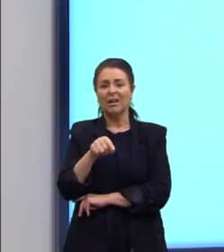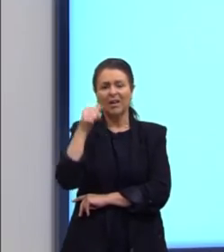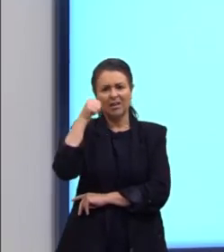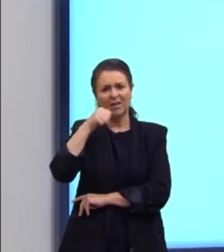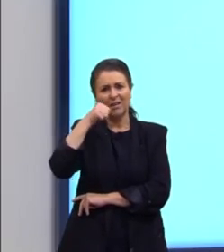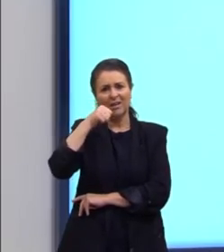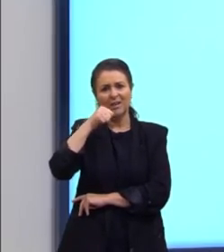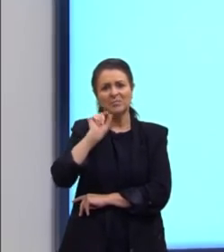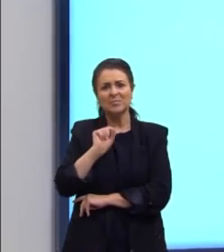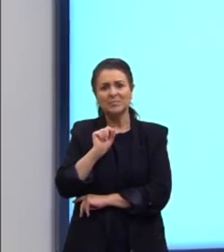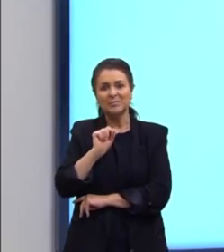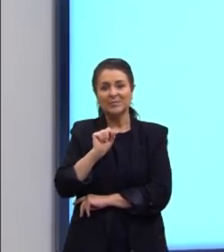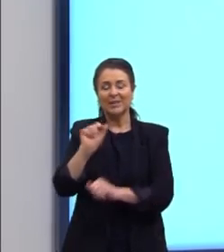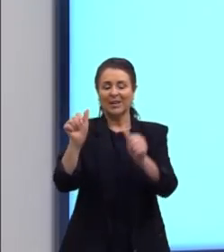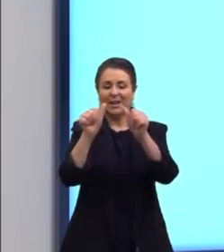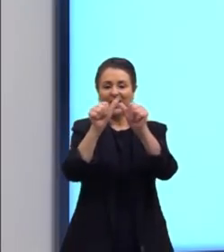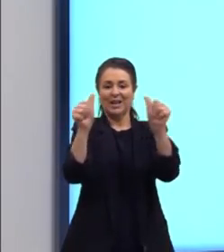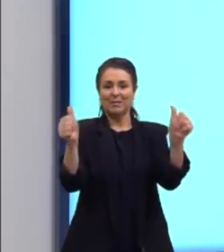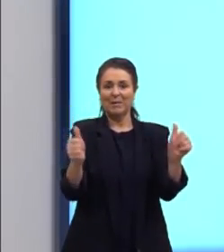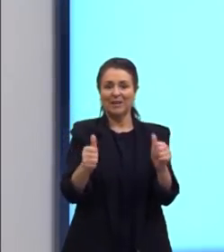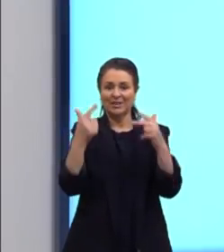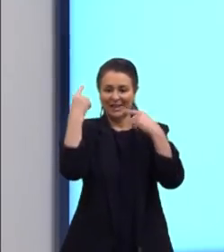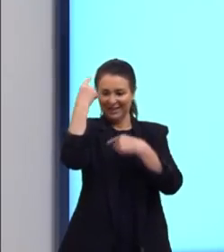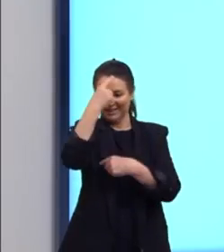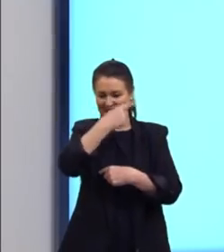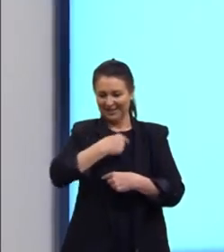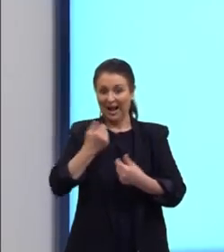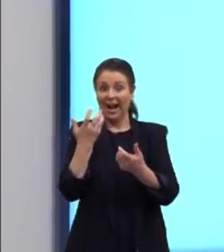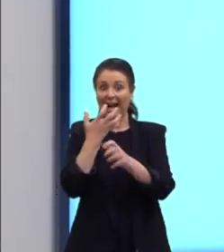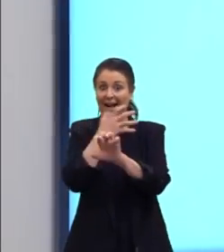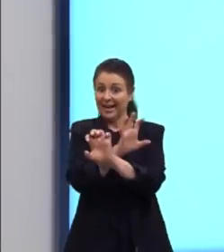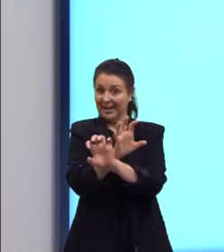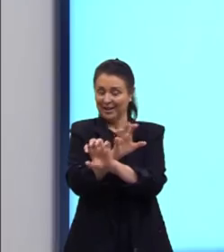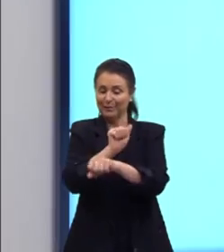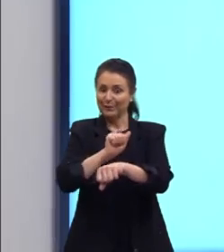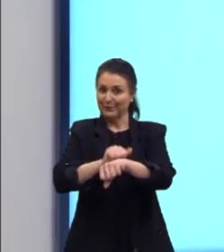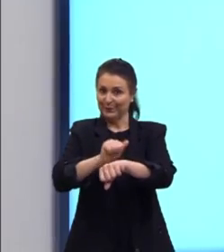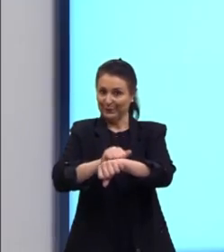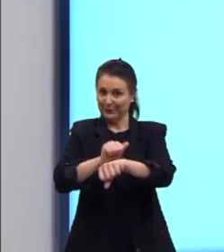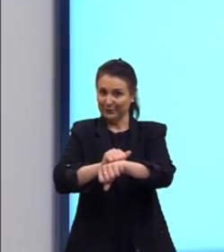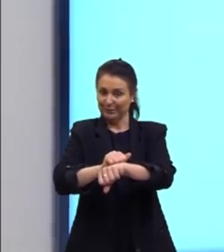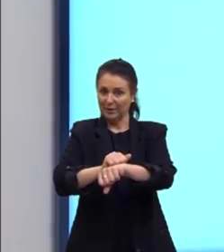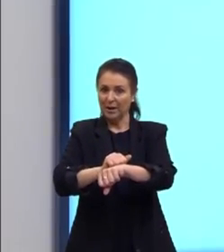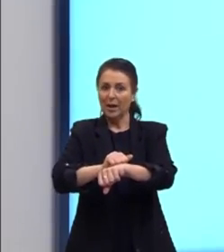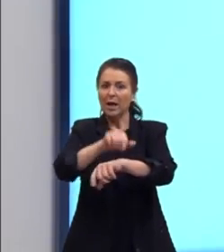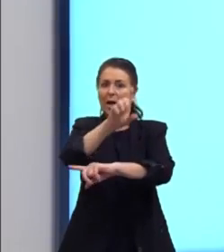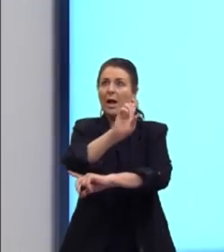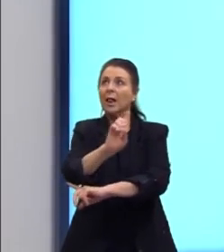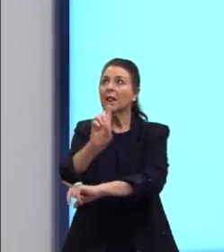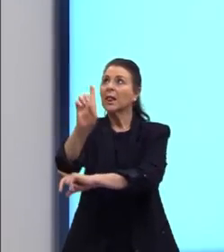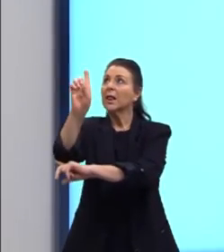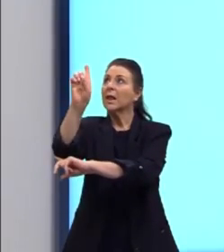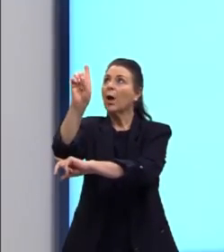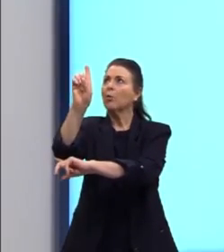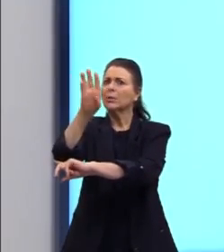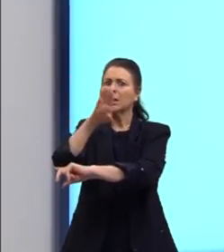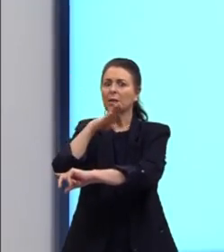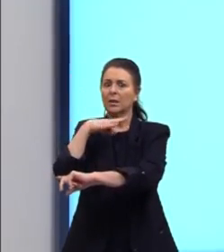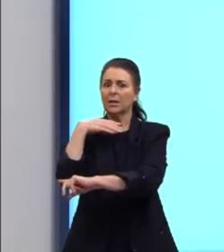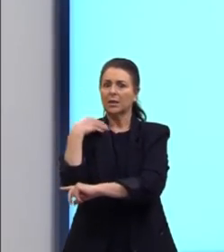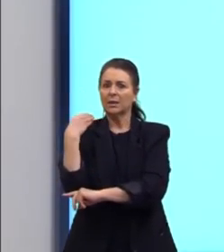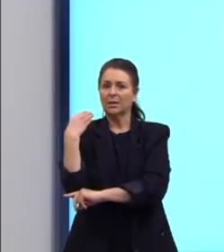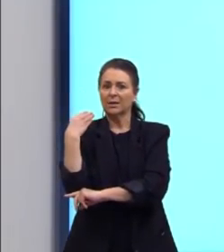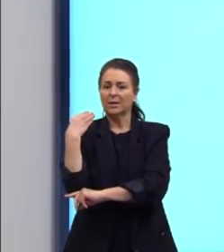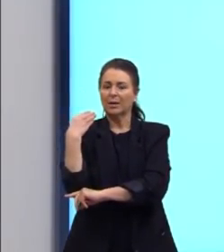imagem da caveira, que é justamente a deusa da morte da